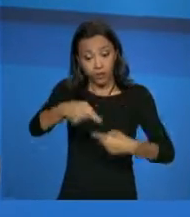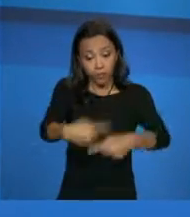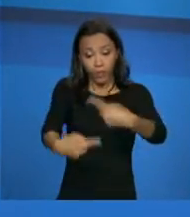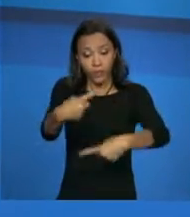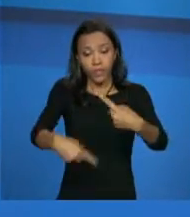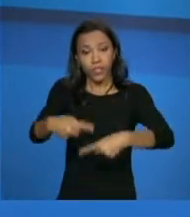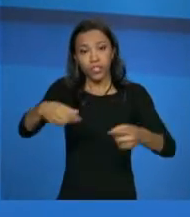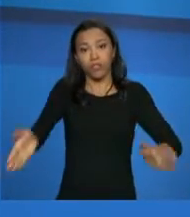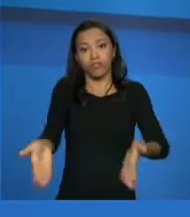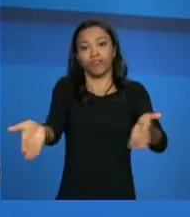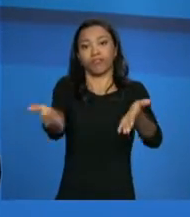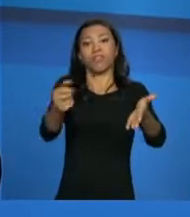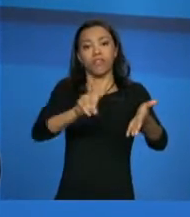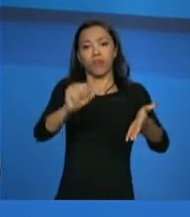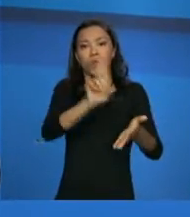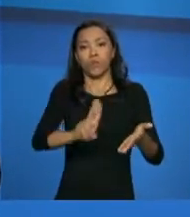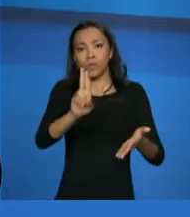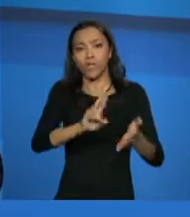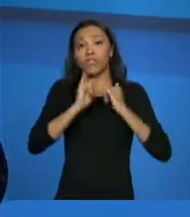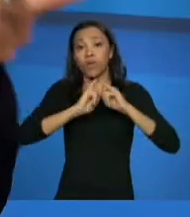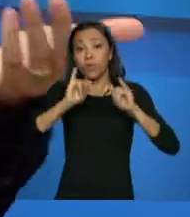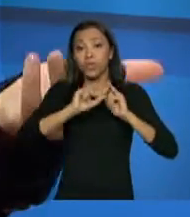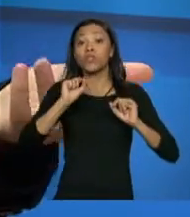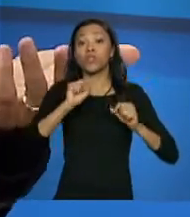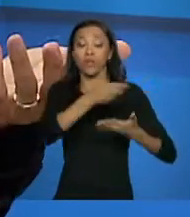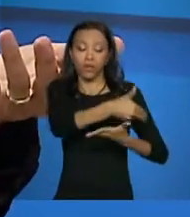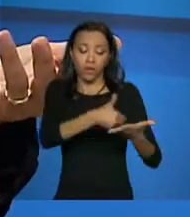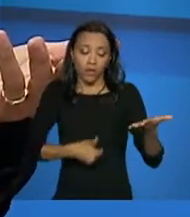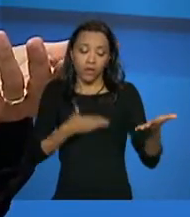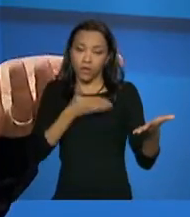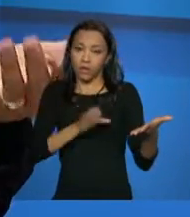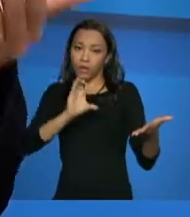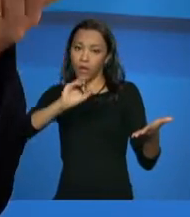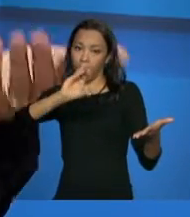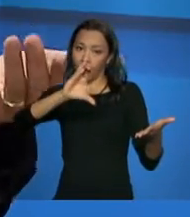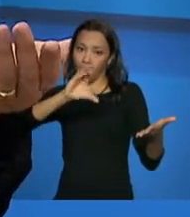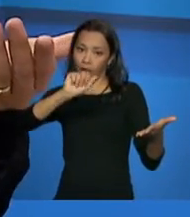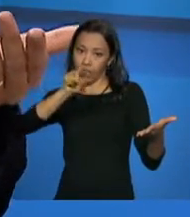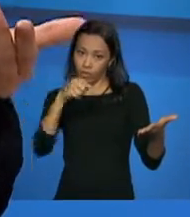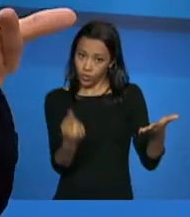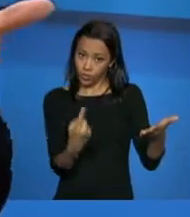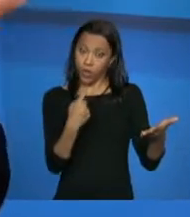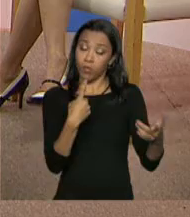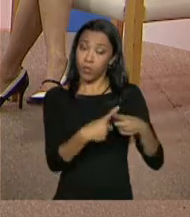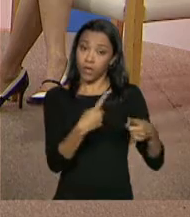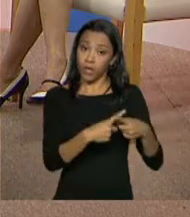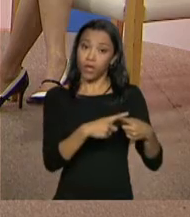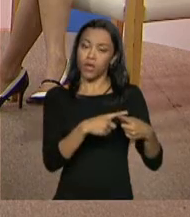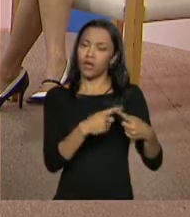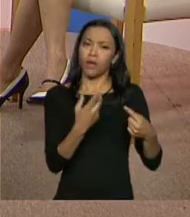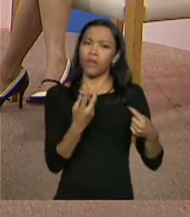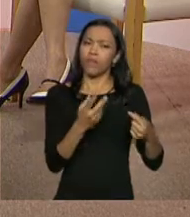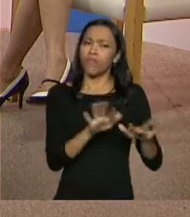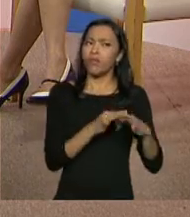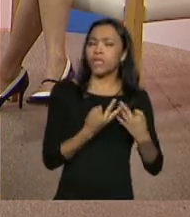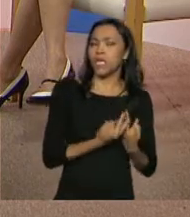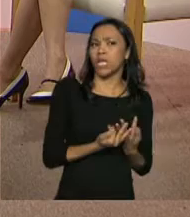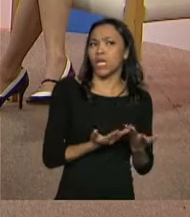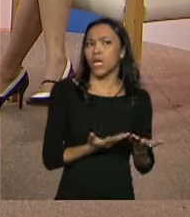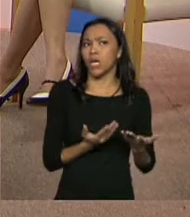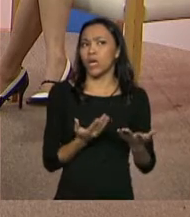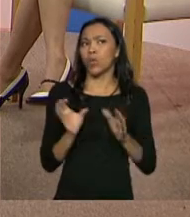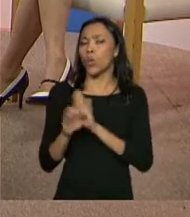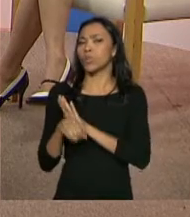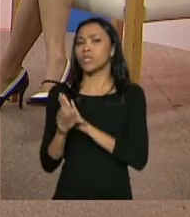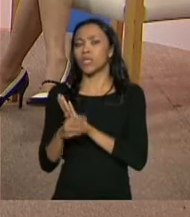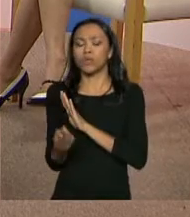e que vai usar os dados do Cadastro. Porque é como a gente falou, muitas vezes o conceito de família do Cadastro é específico. Muitas vezes o programa não usa aquele conceito de família.